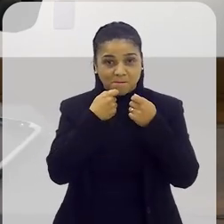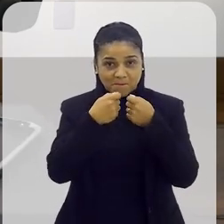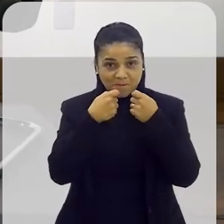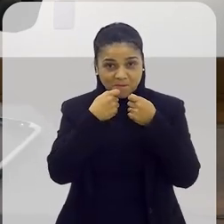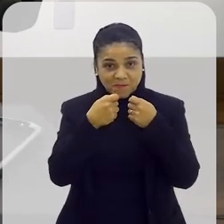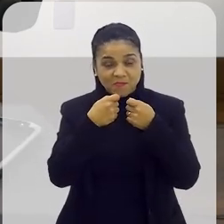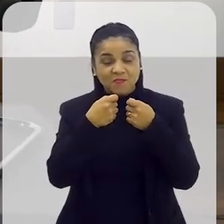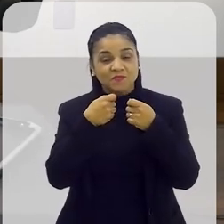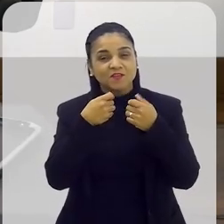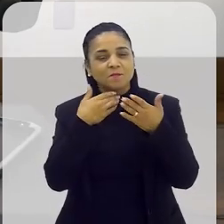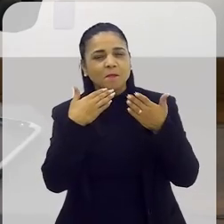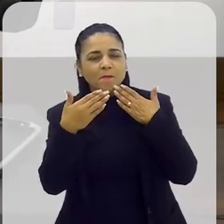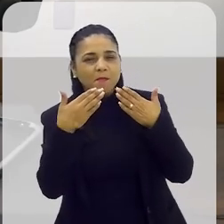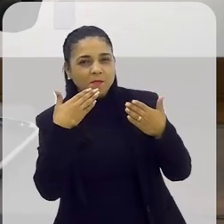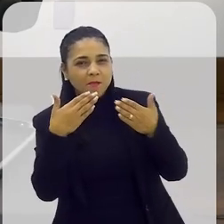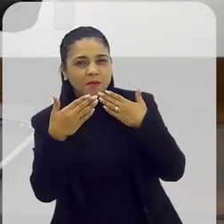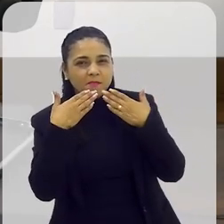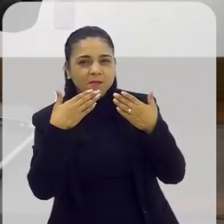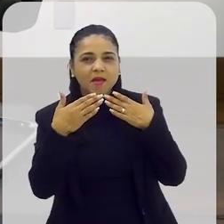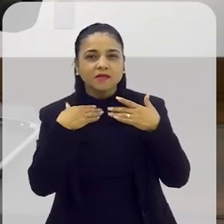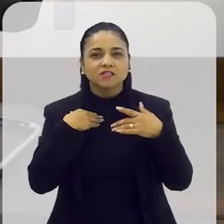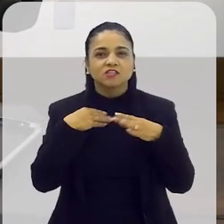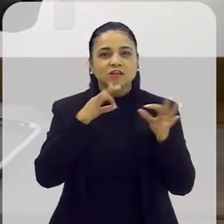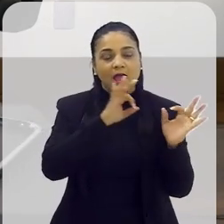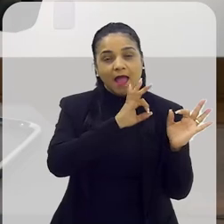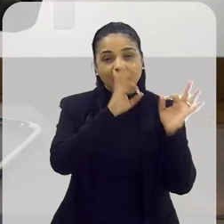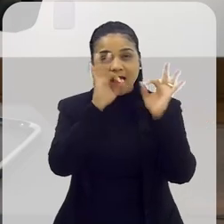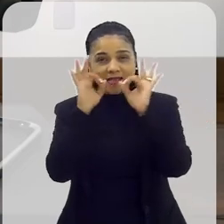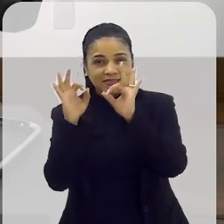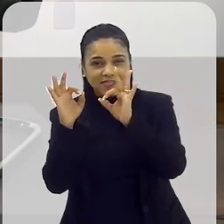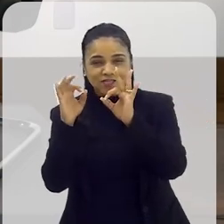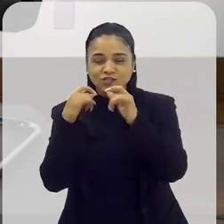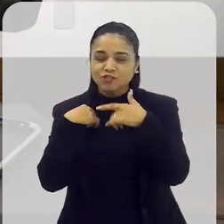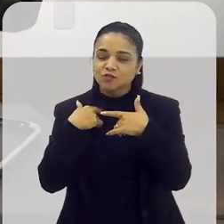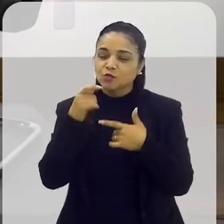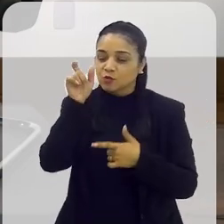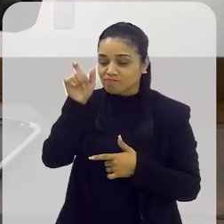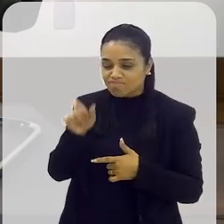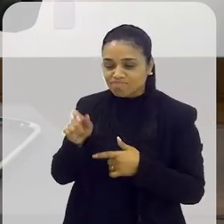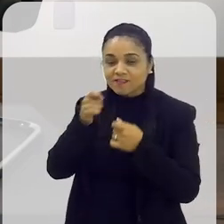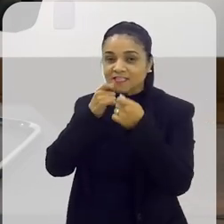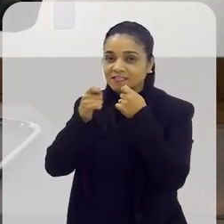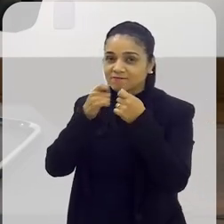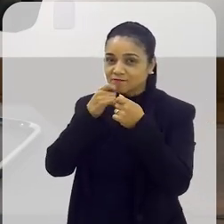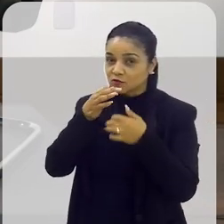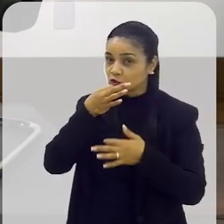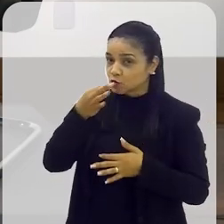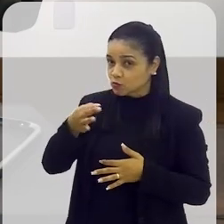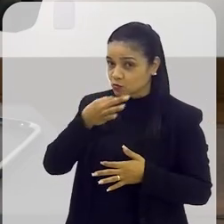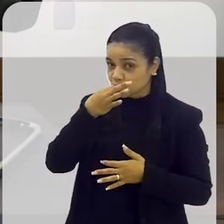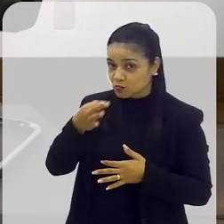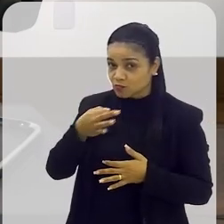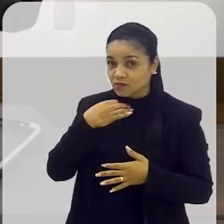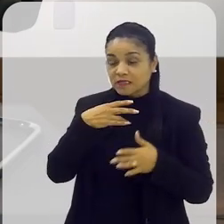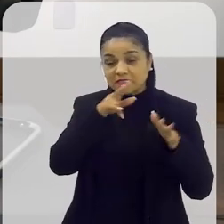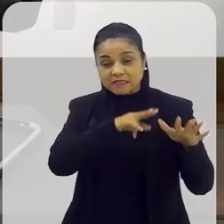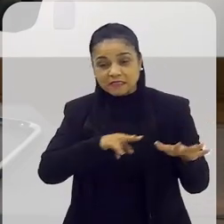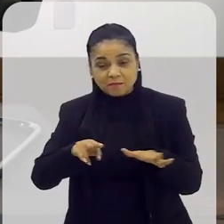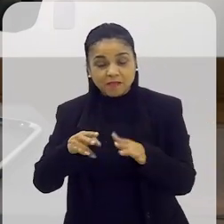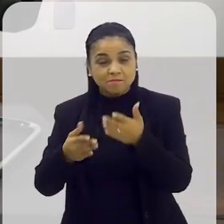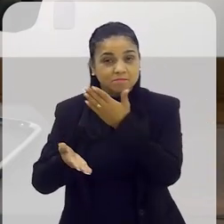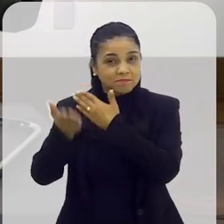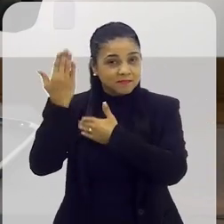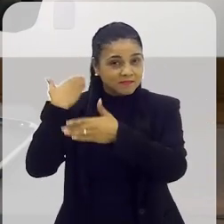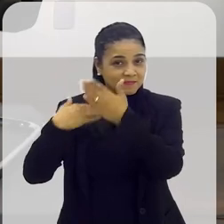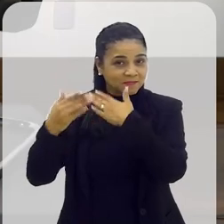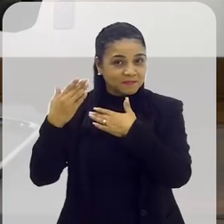isso, que a gente sempre assiste o que o nosso entrevistado nos sugere. Semana passada